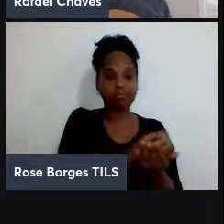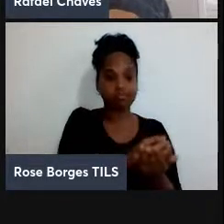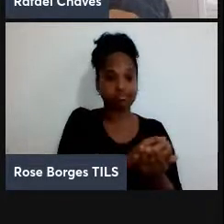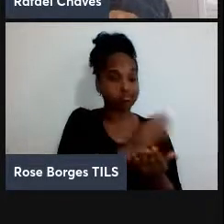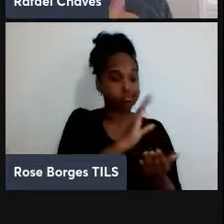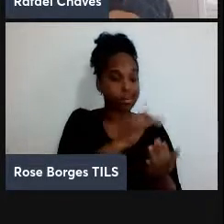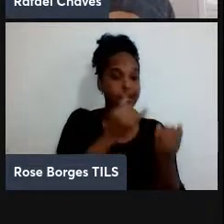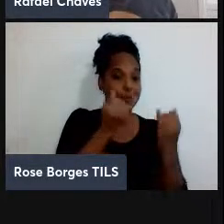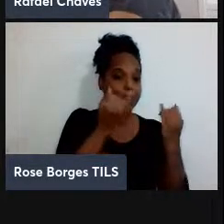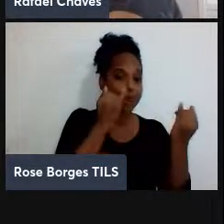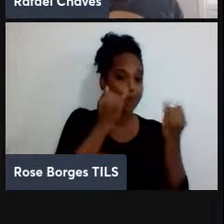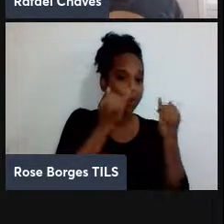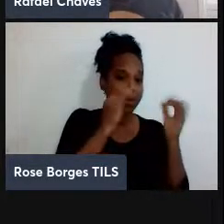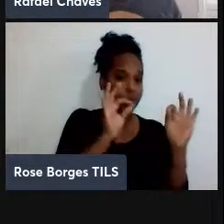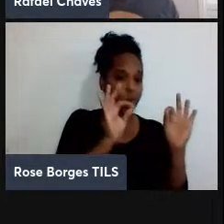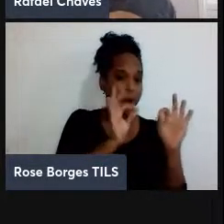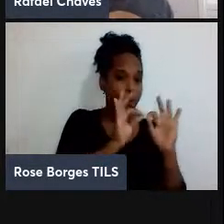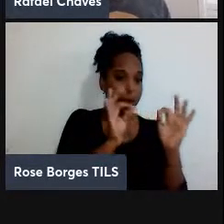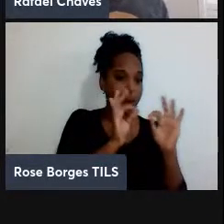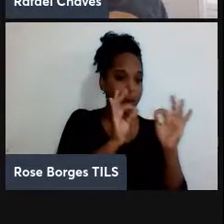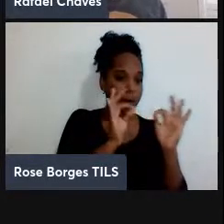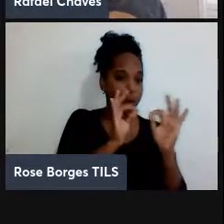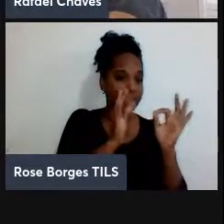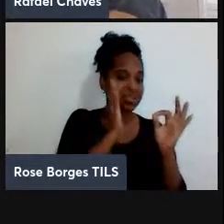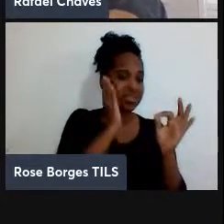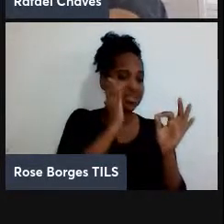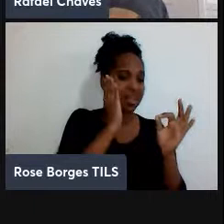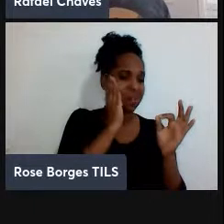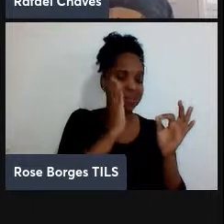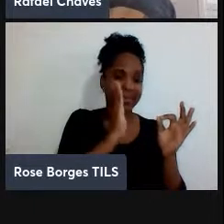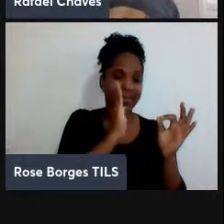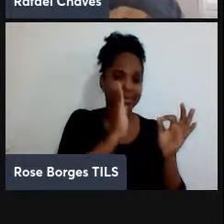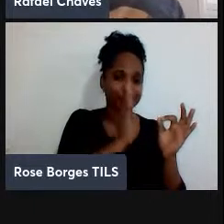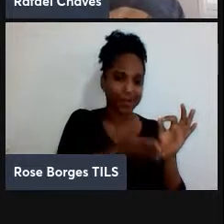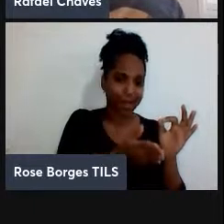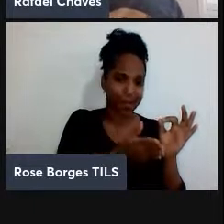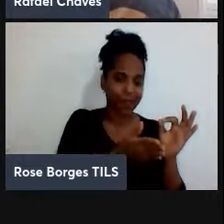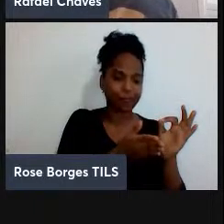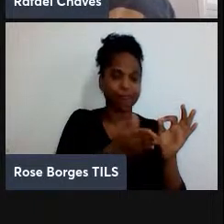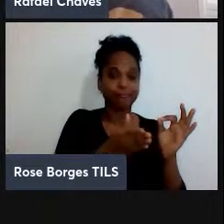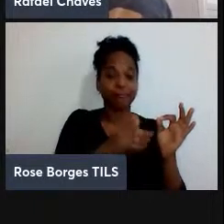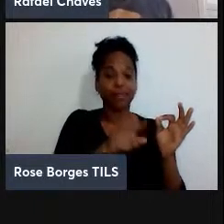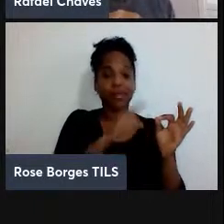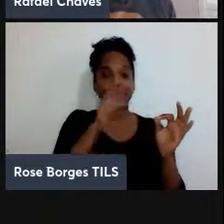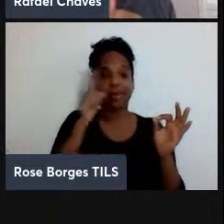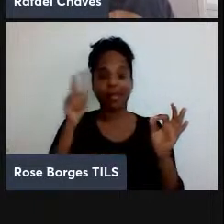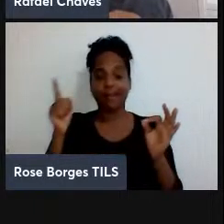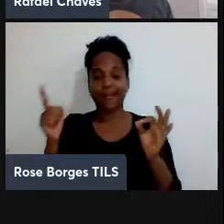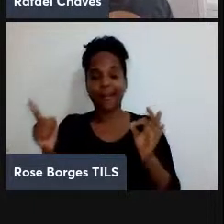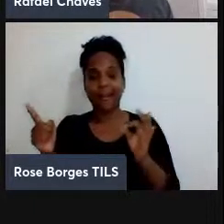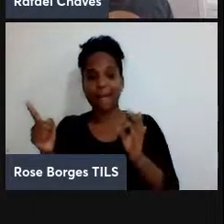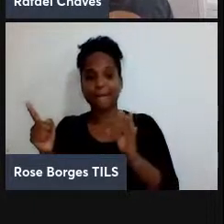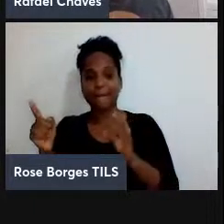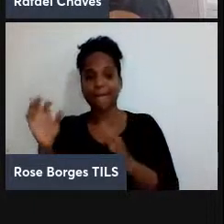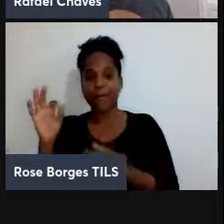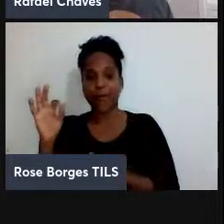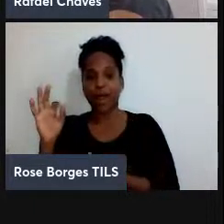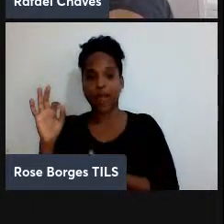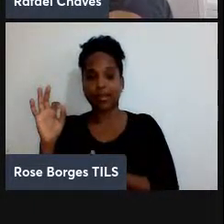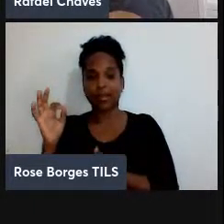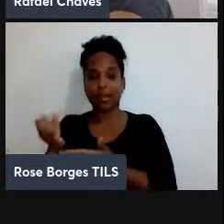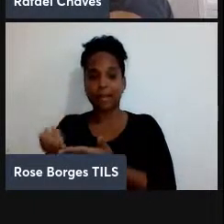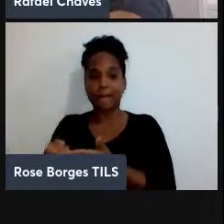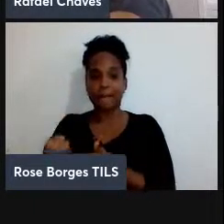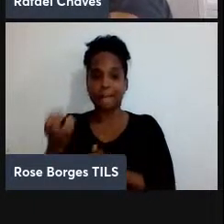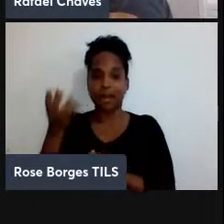Por quê? Porque eu já sabia de antemão que ela ia cair cara. Ao contrário, nessa outra moeda aqui, eu não sei o que vai acontecer. De fato, eu tenho